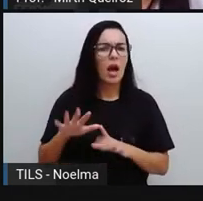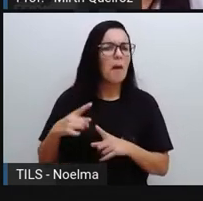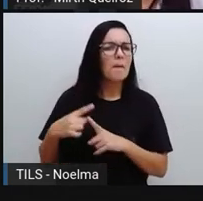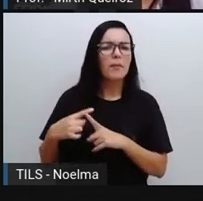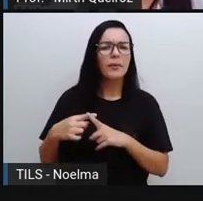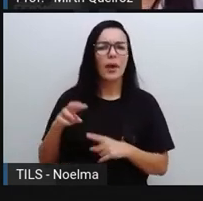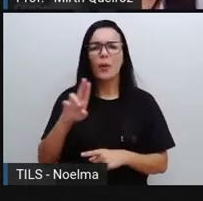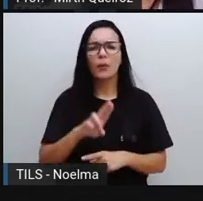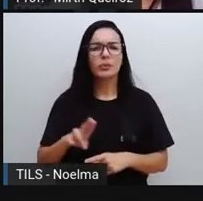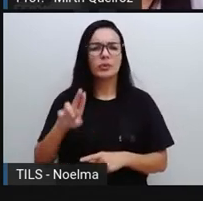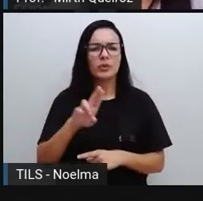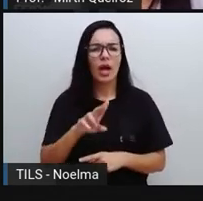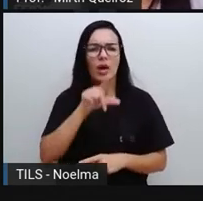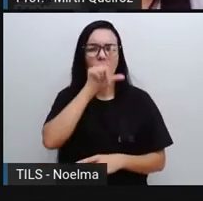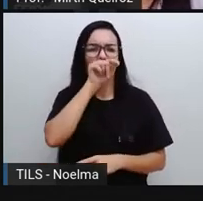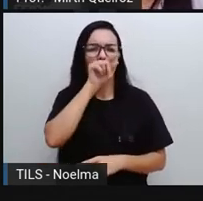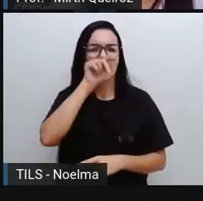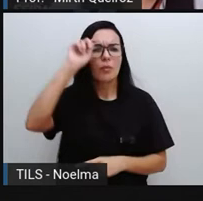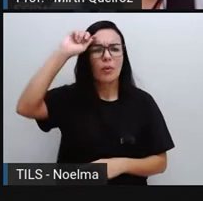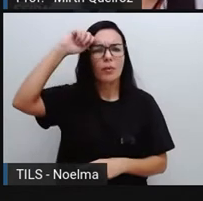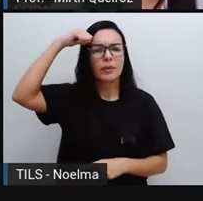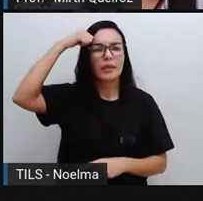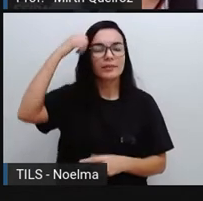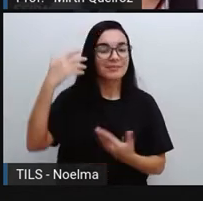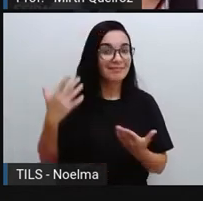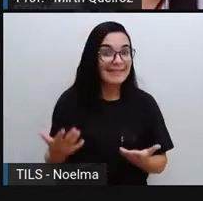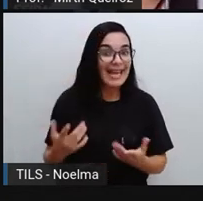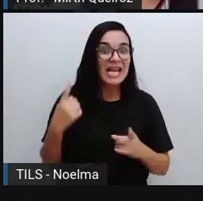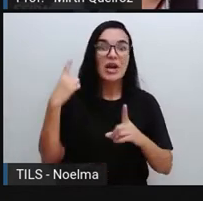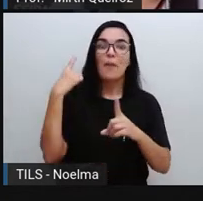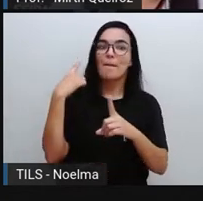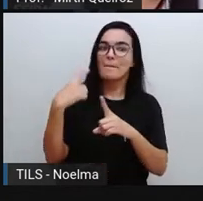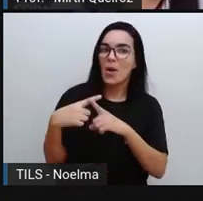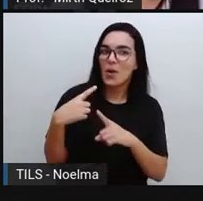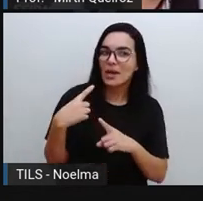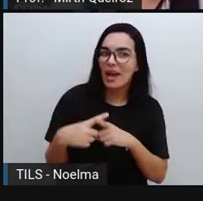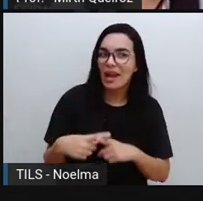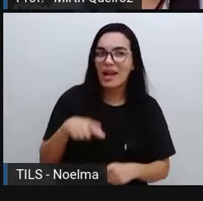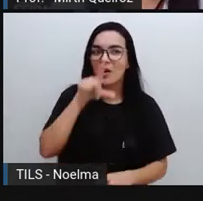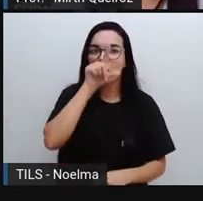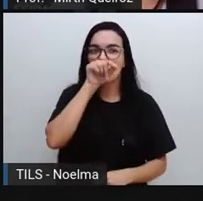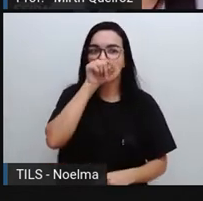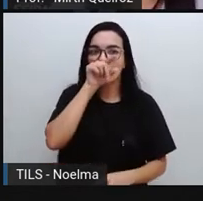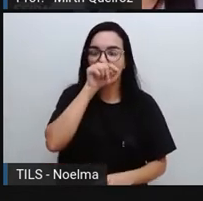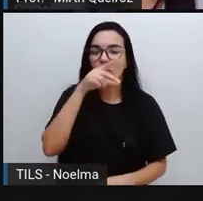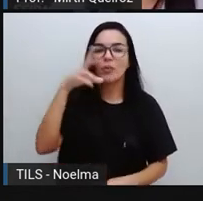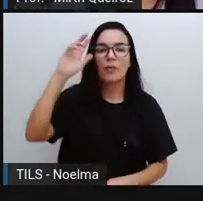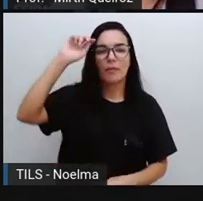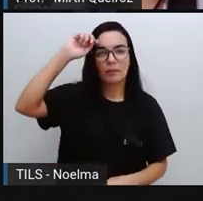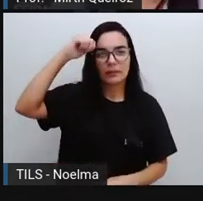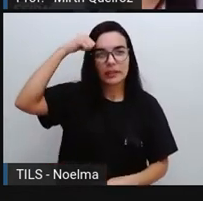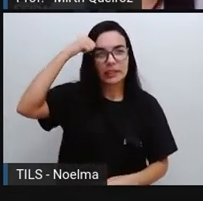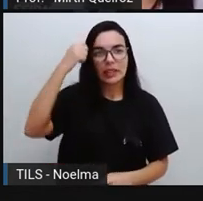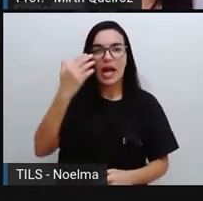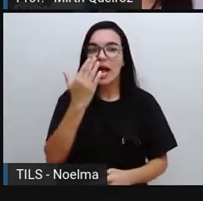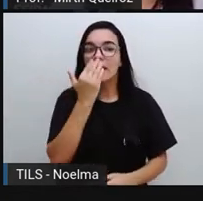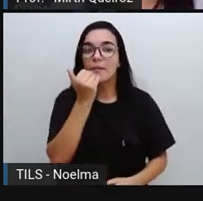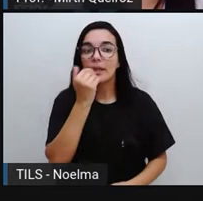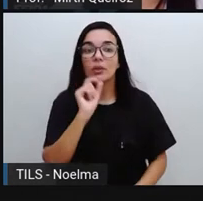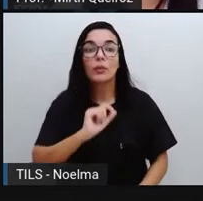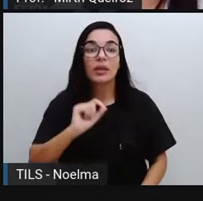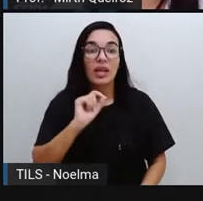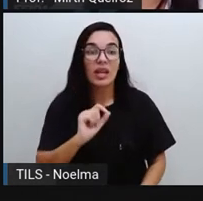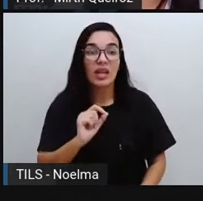utilizado ali o urubu? O urubu, ele se alimenta, né? De materiais podres, né?